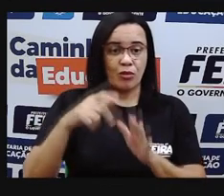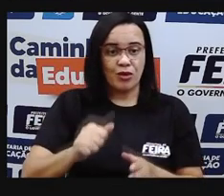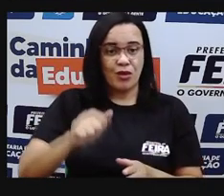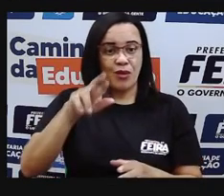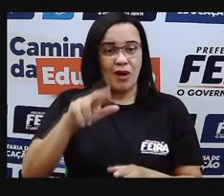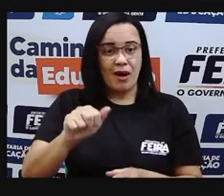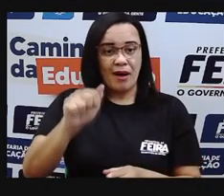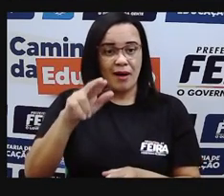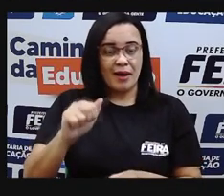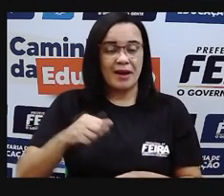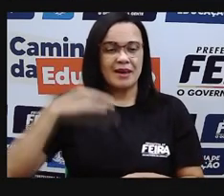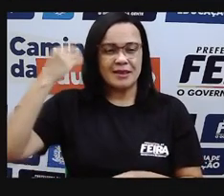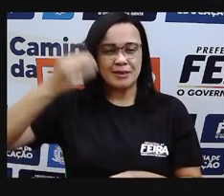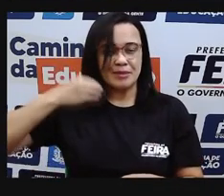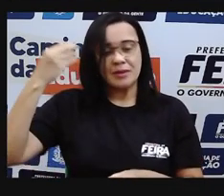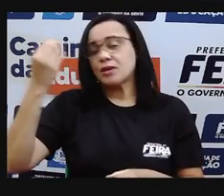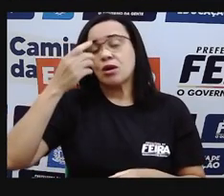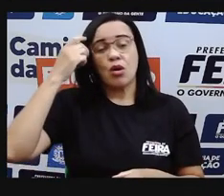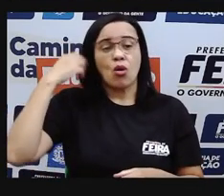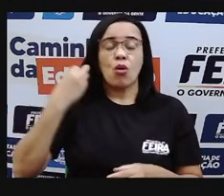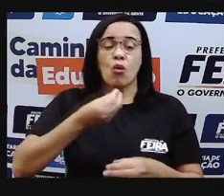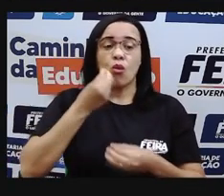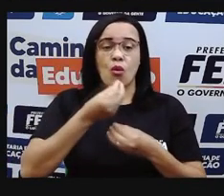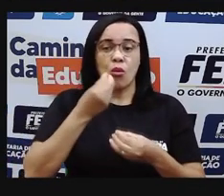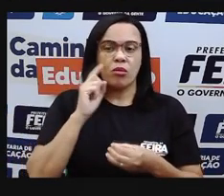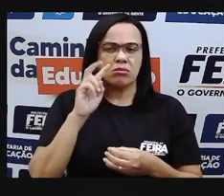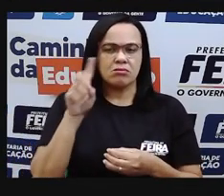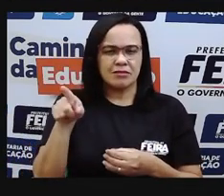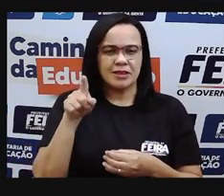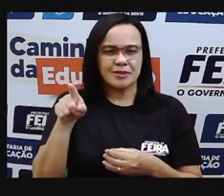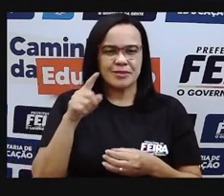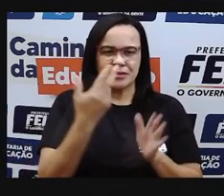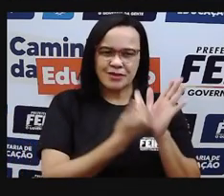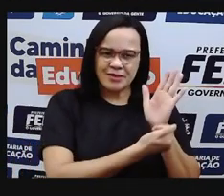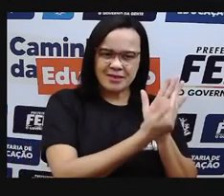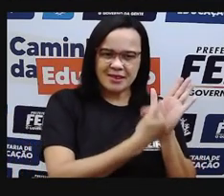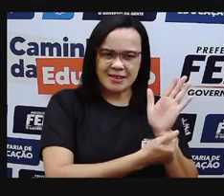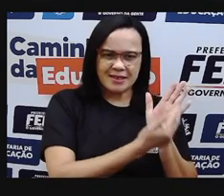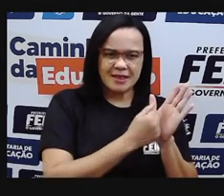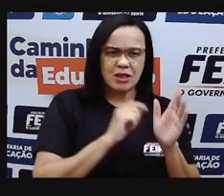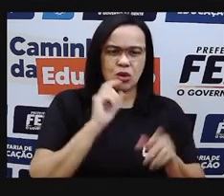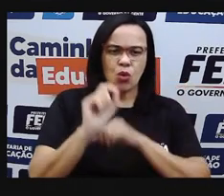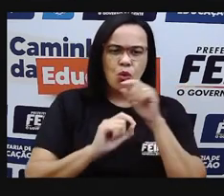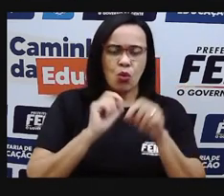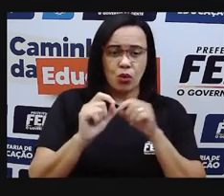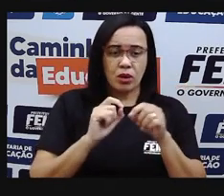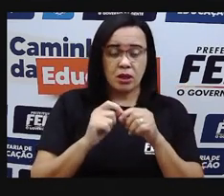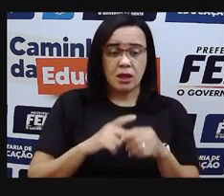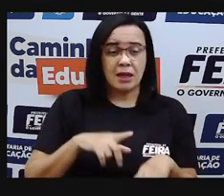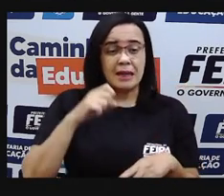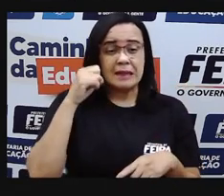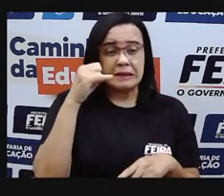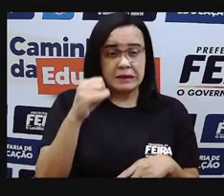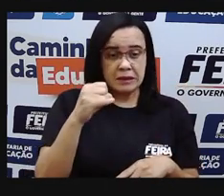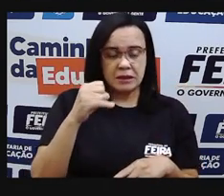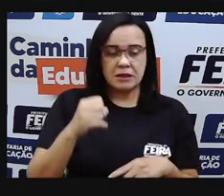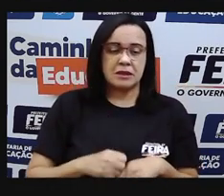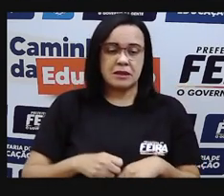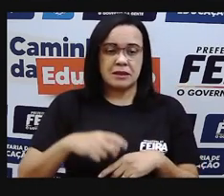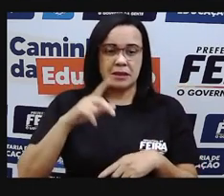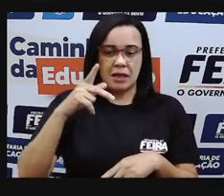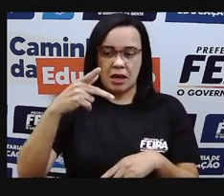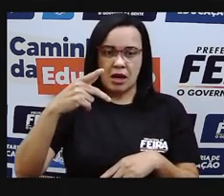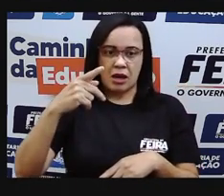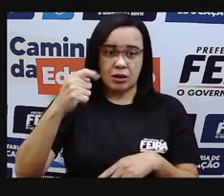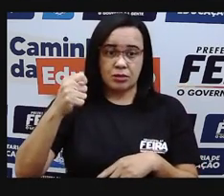nesse experimento aqui, à direita. Quem tiver uma seringa sem agulha, por favor, né?